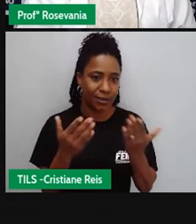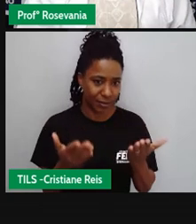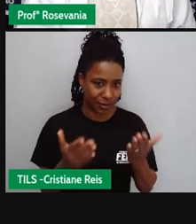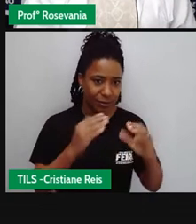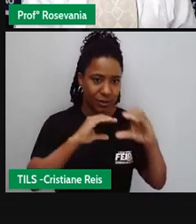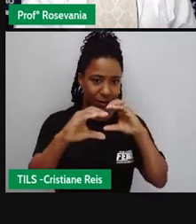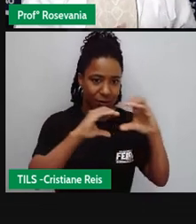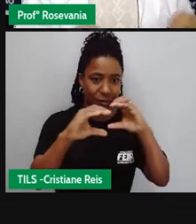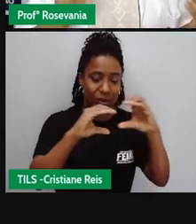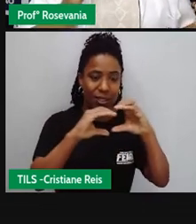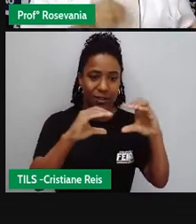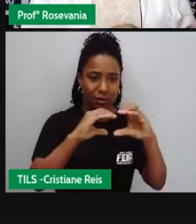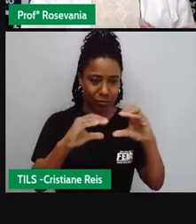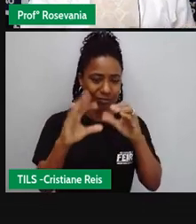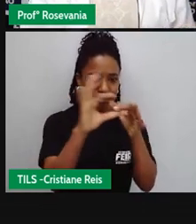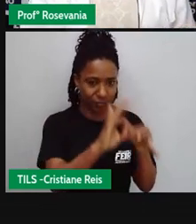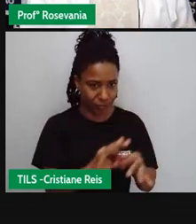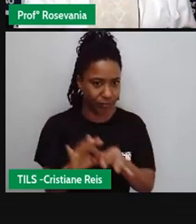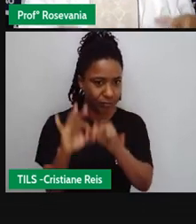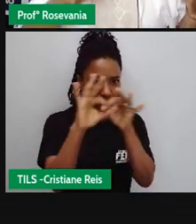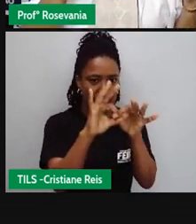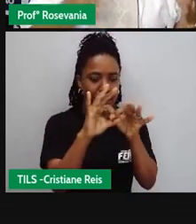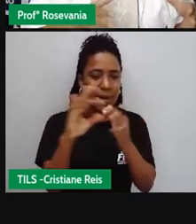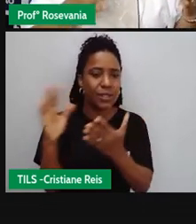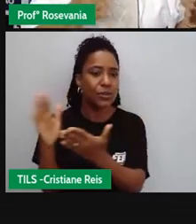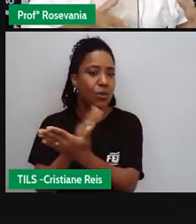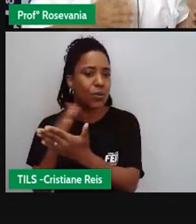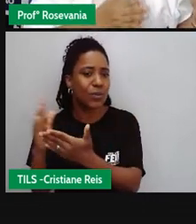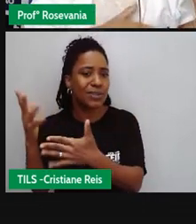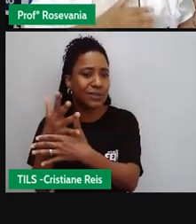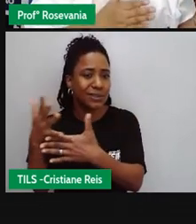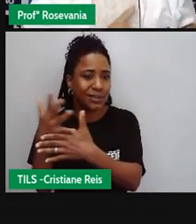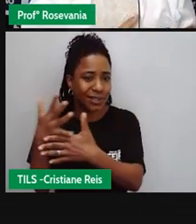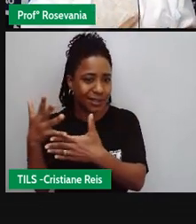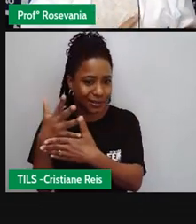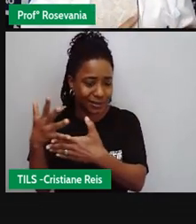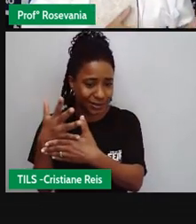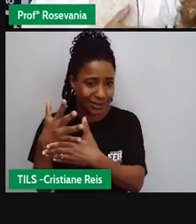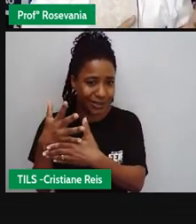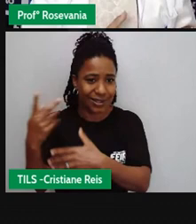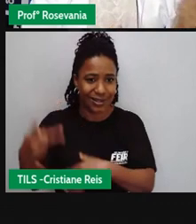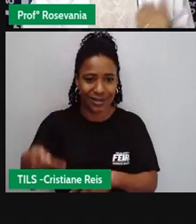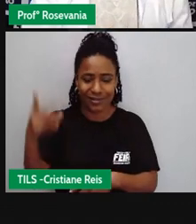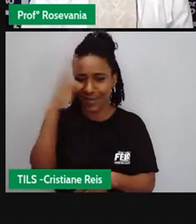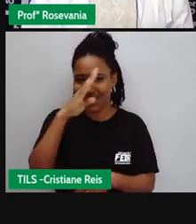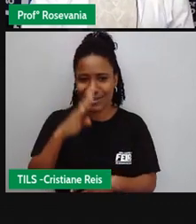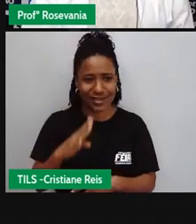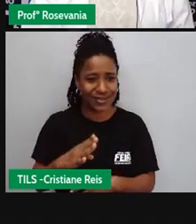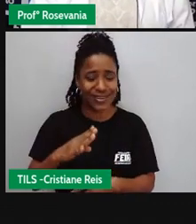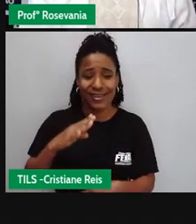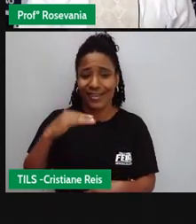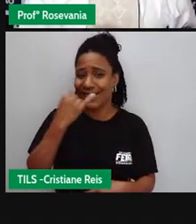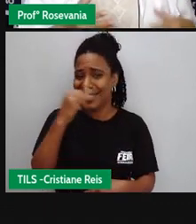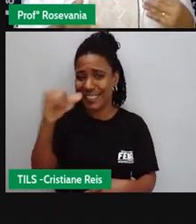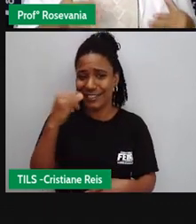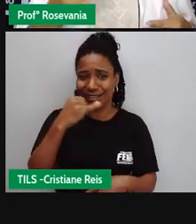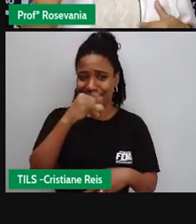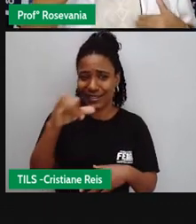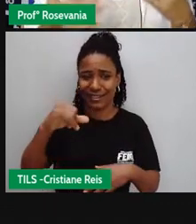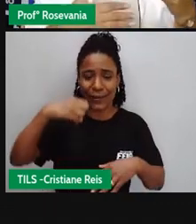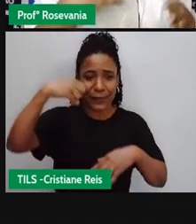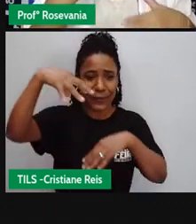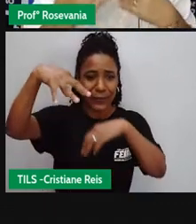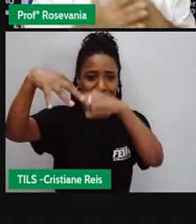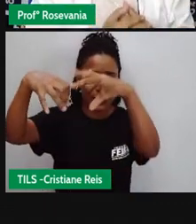de modo geral mas algumasidades do nosso país não tem nem energia elétrica em pleno século XXI então talvez